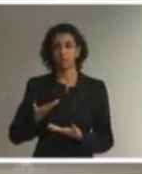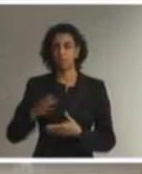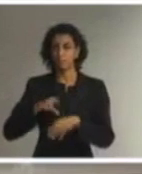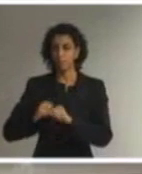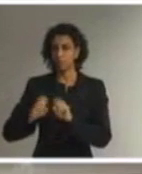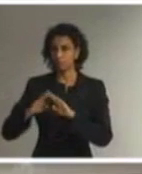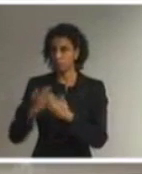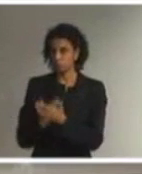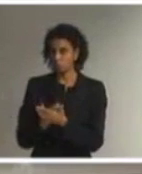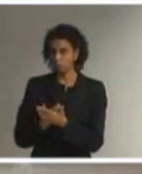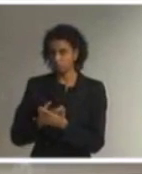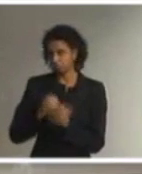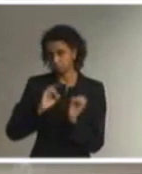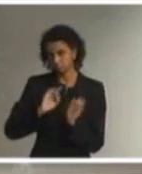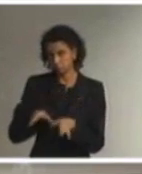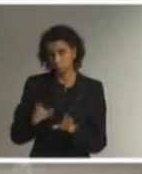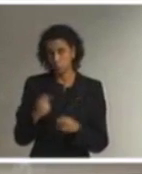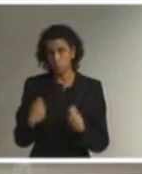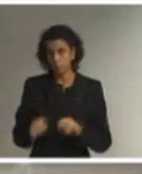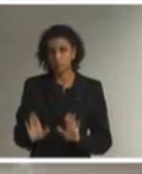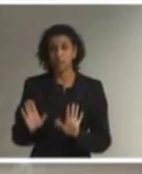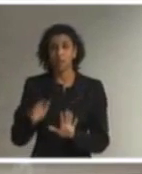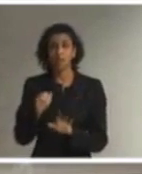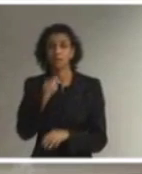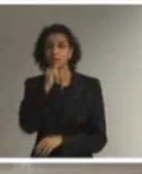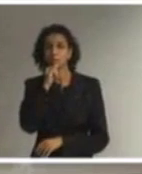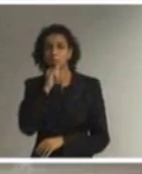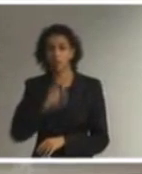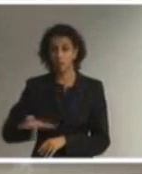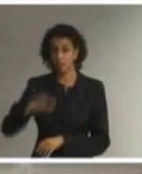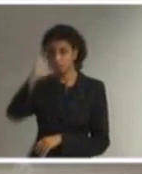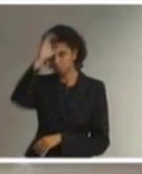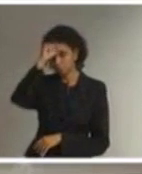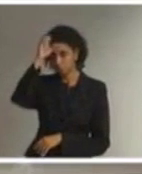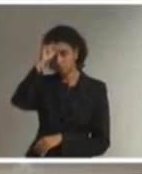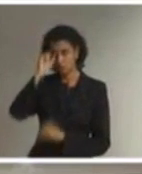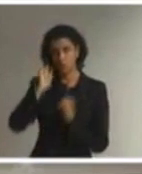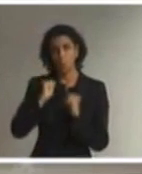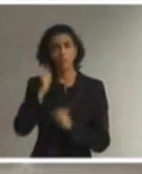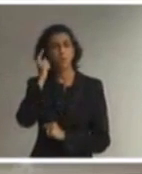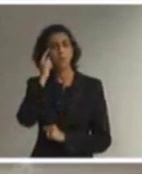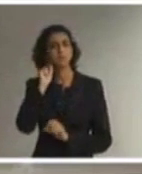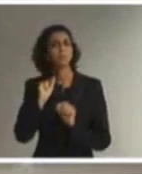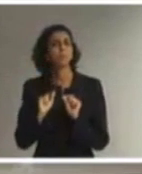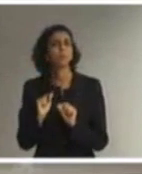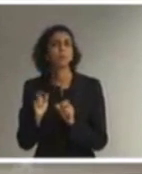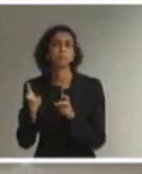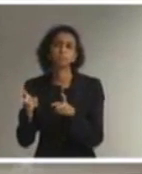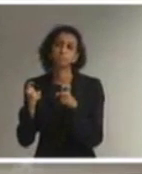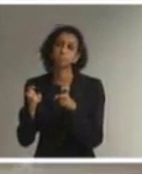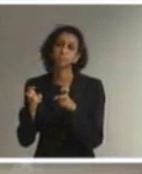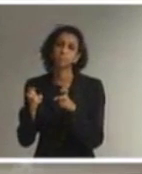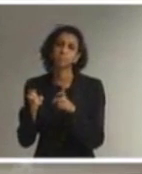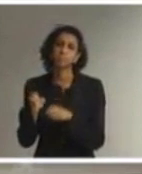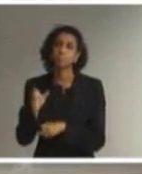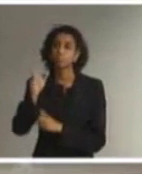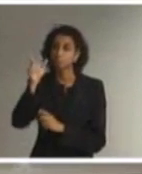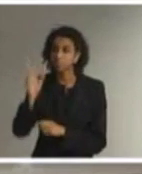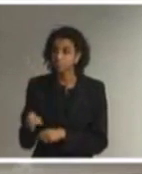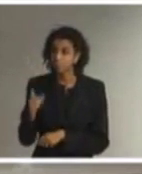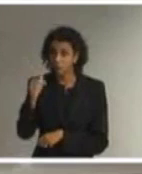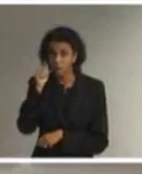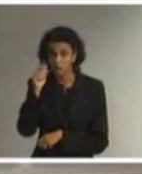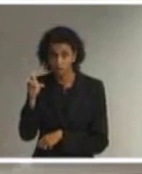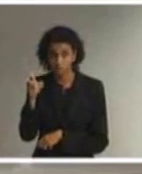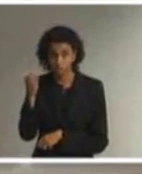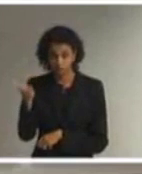No âmbito da aprendizagem, nós podemos considerar simplesmente os aspectos de habilitação